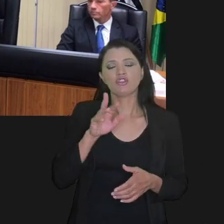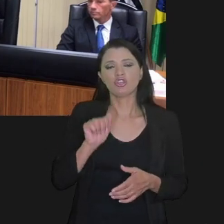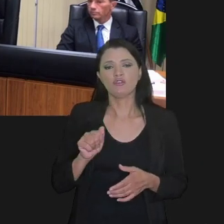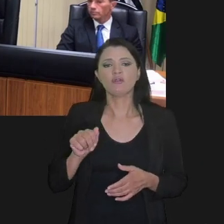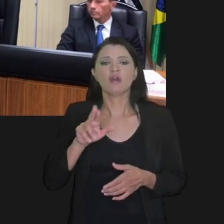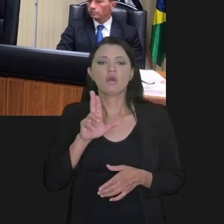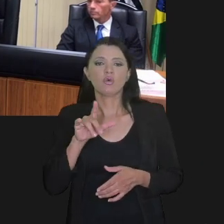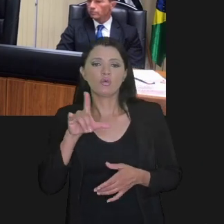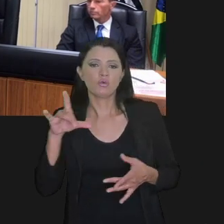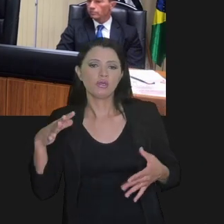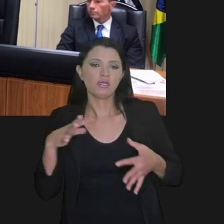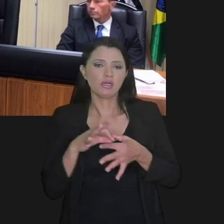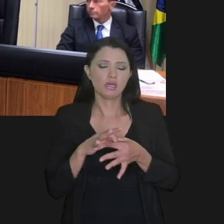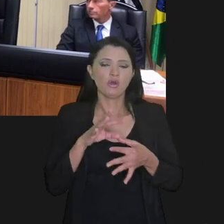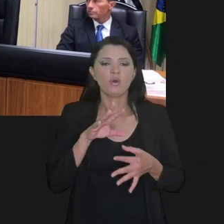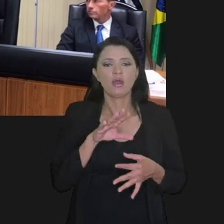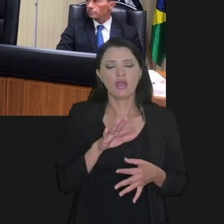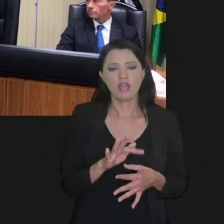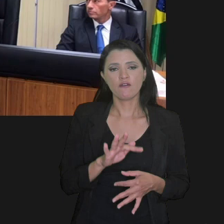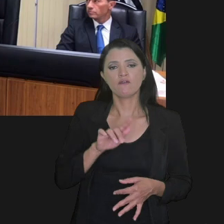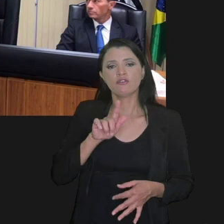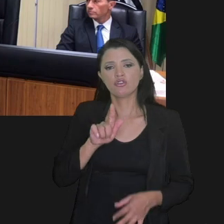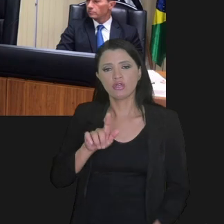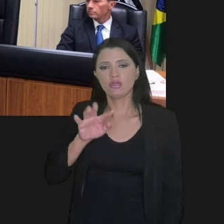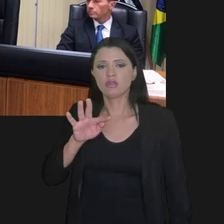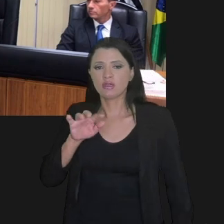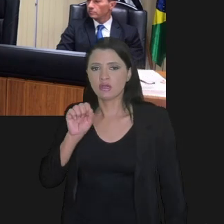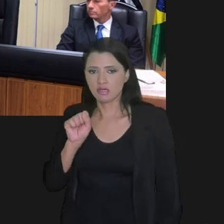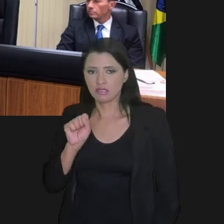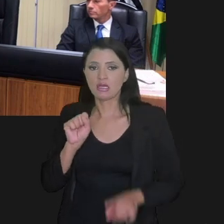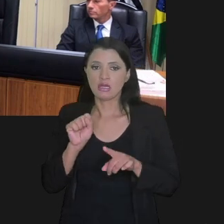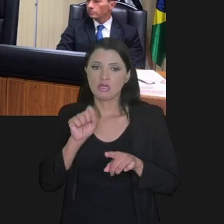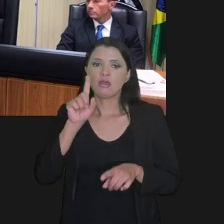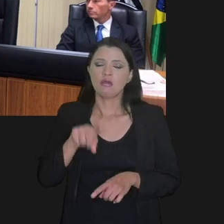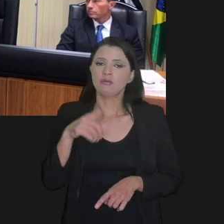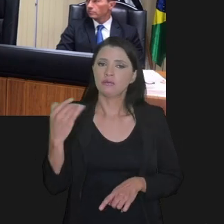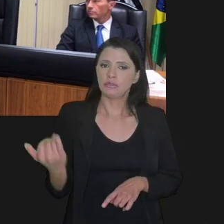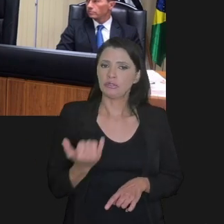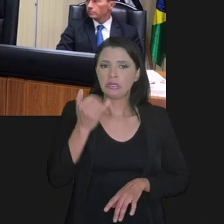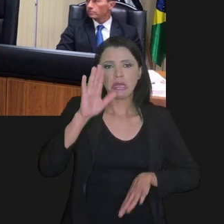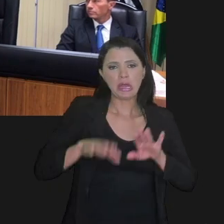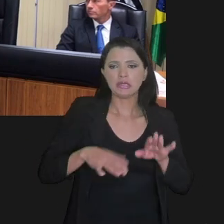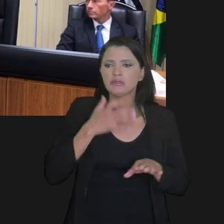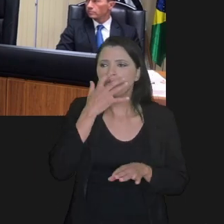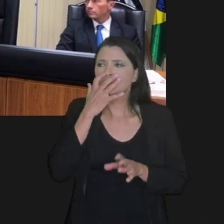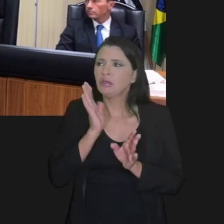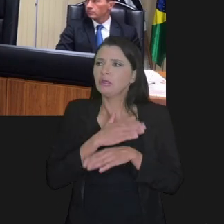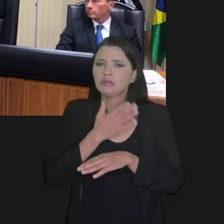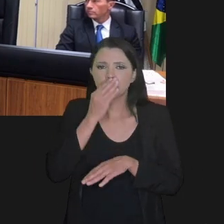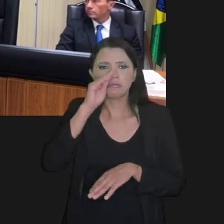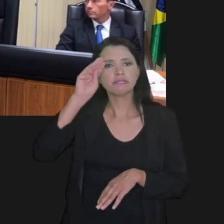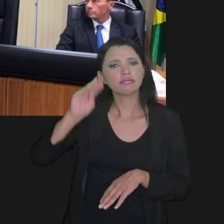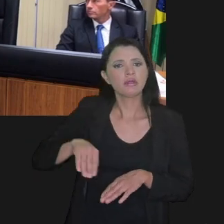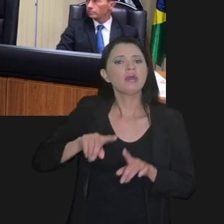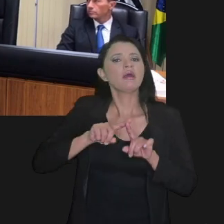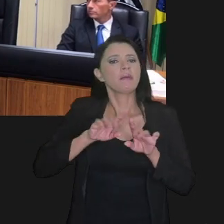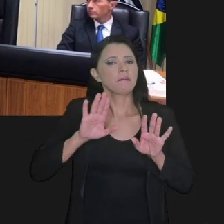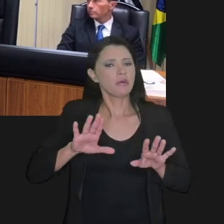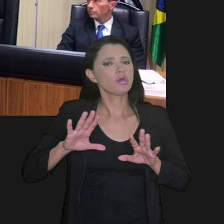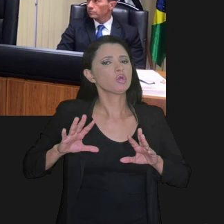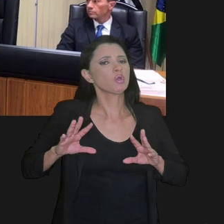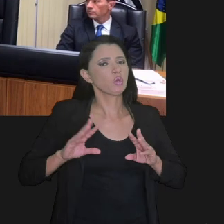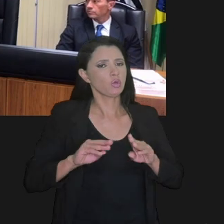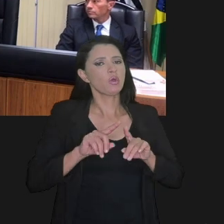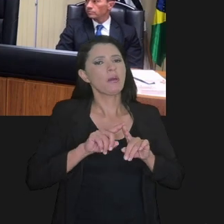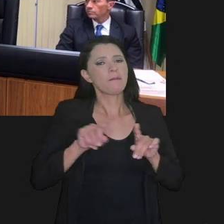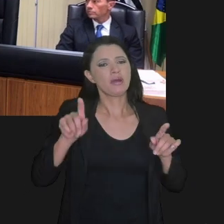ativa da União e do FGTS. Esse complemento e do FGTS é bastante relevante, muitas vezes passa despercebido